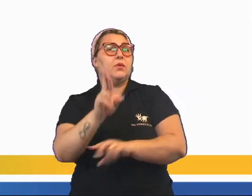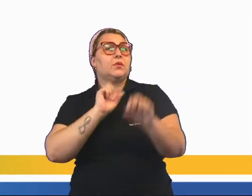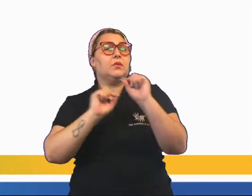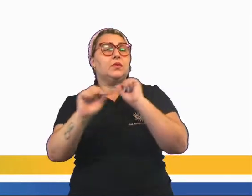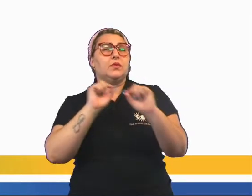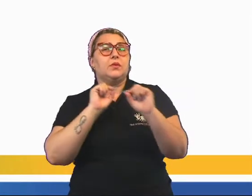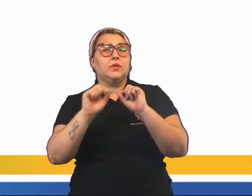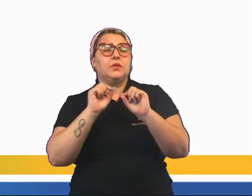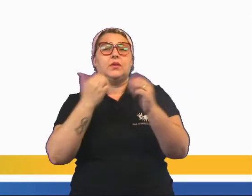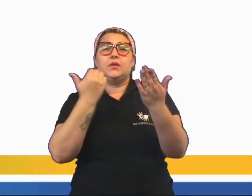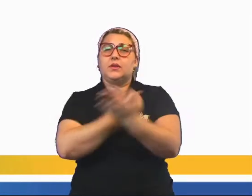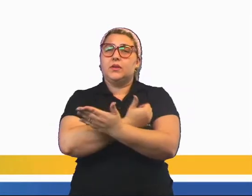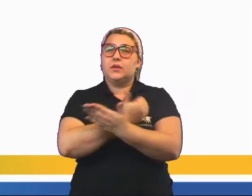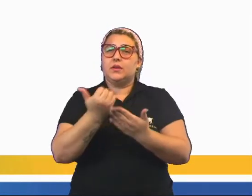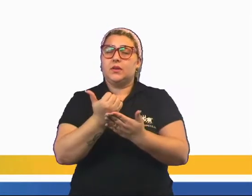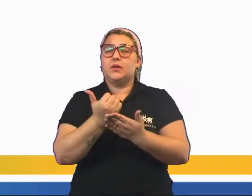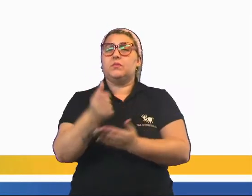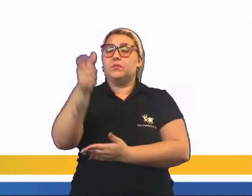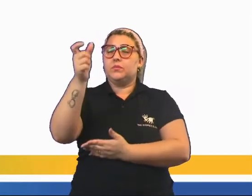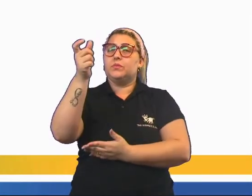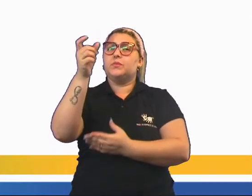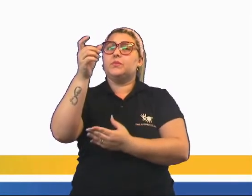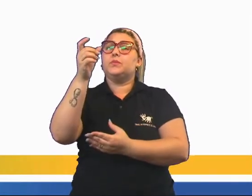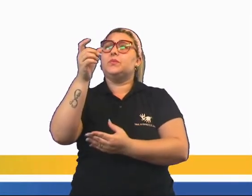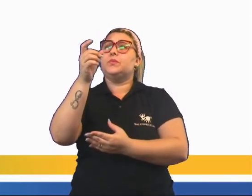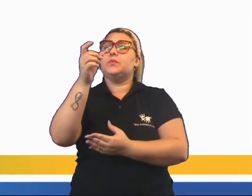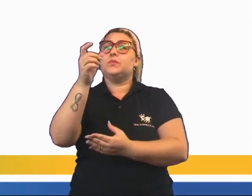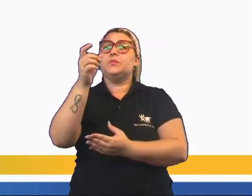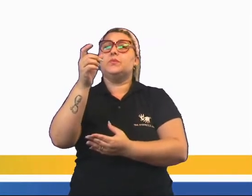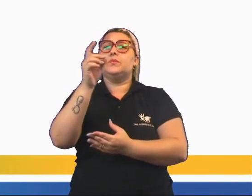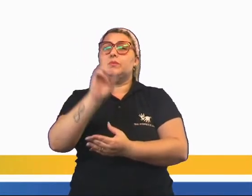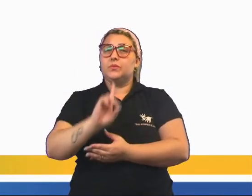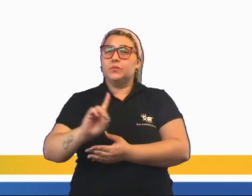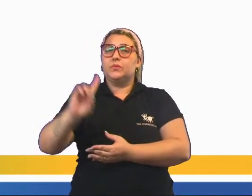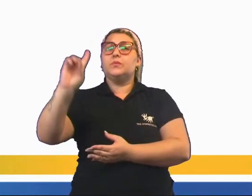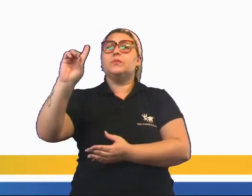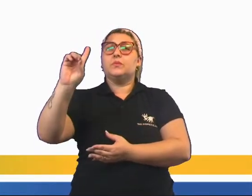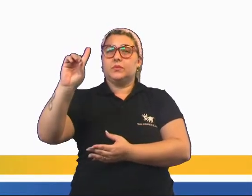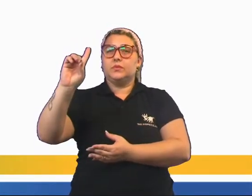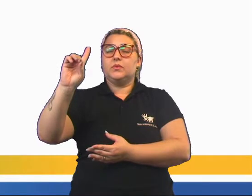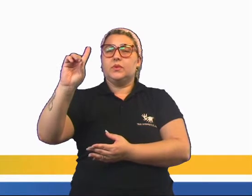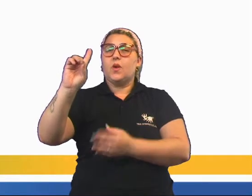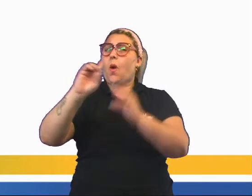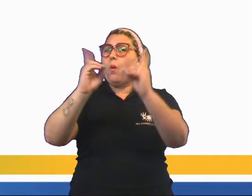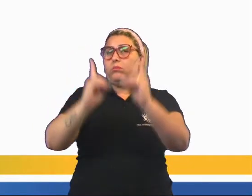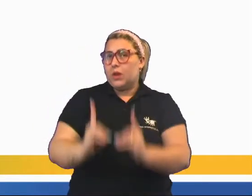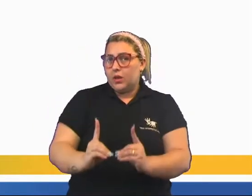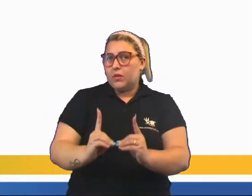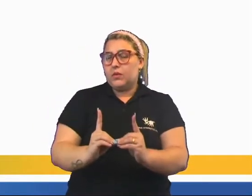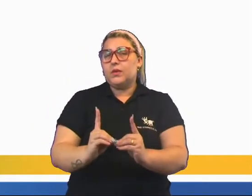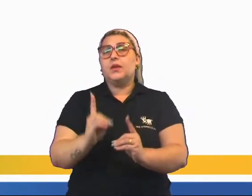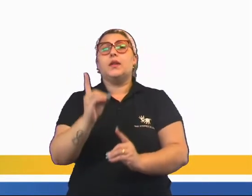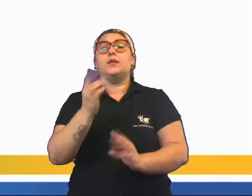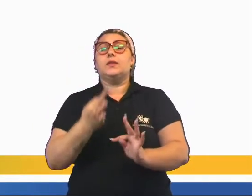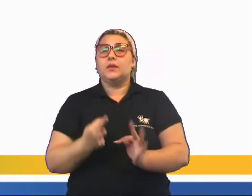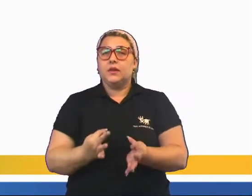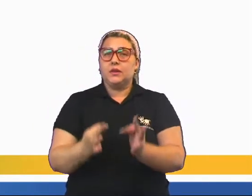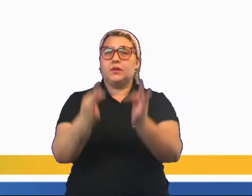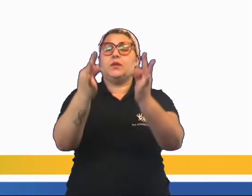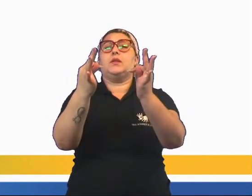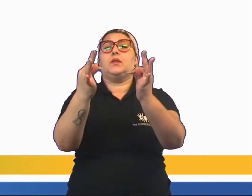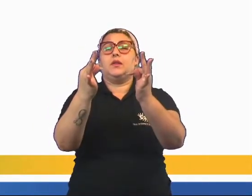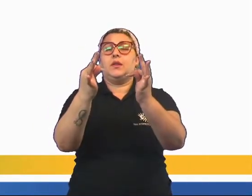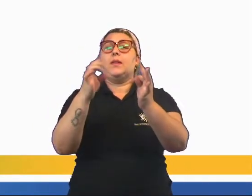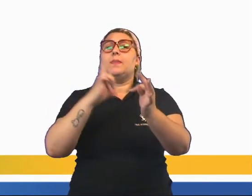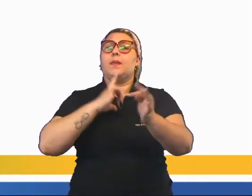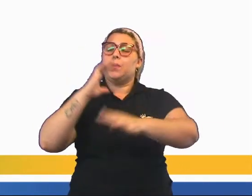da ação de um ser transcendental. A ciência chega na tecnologia e promove